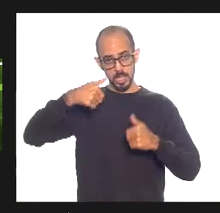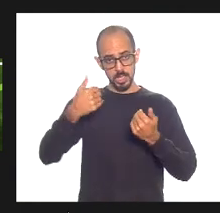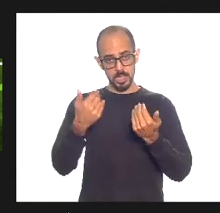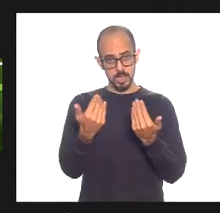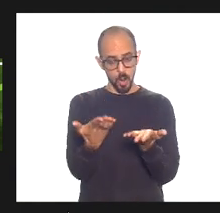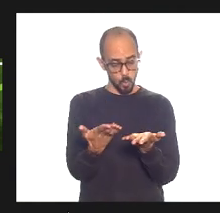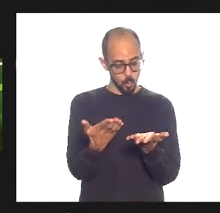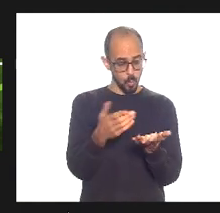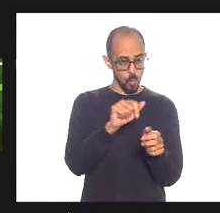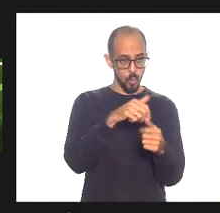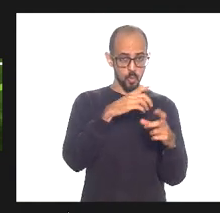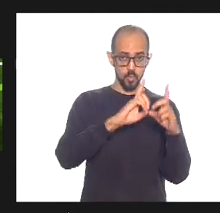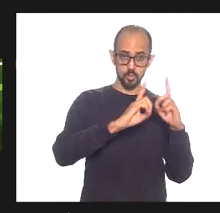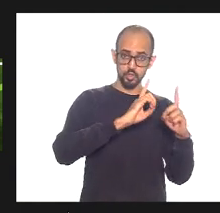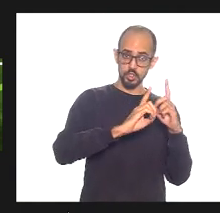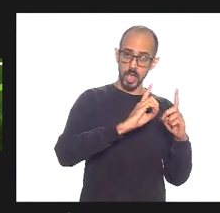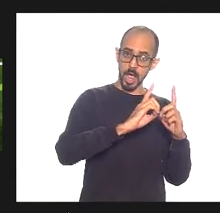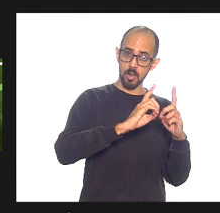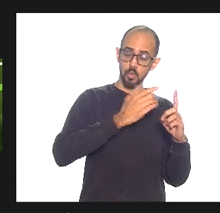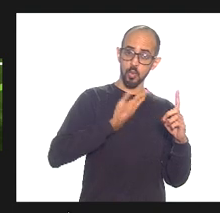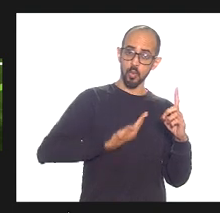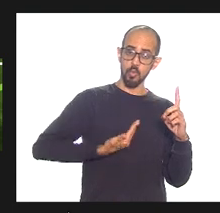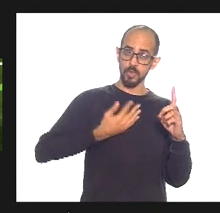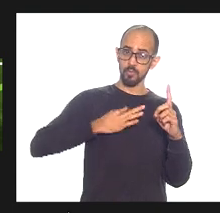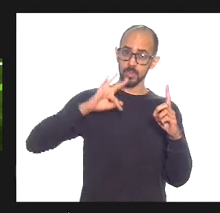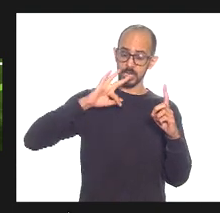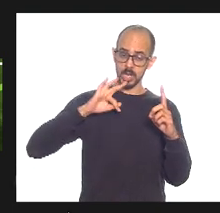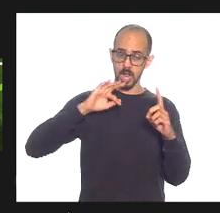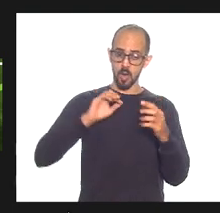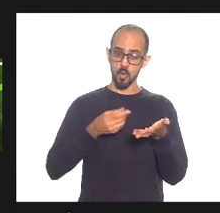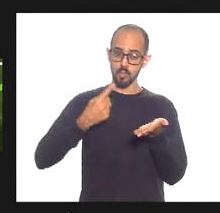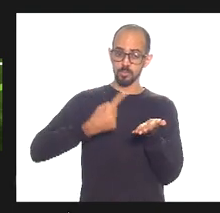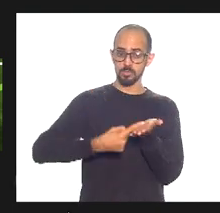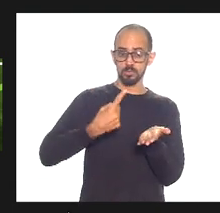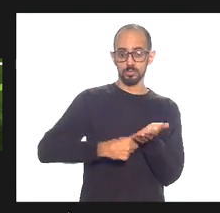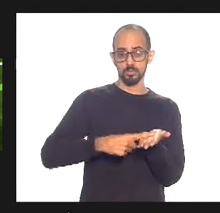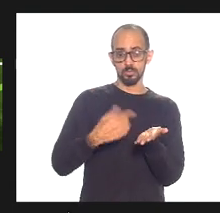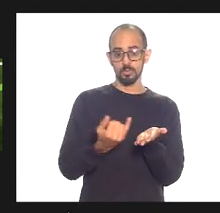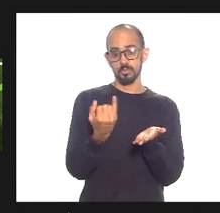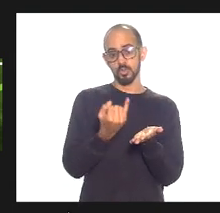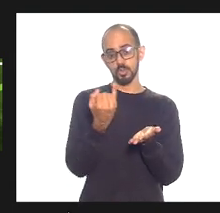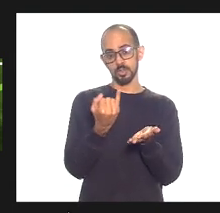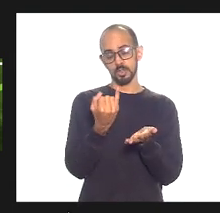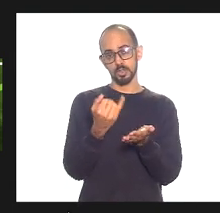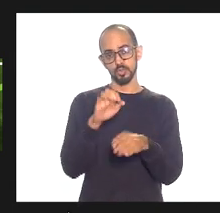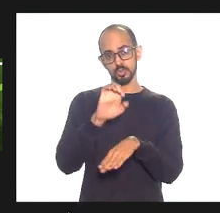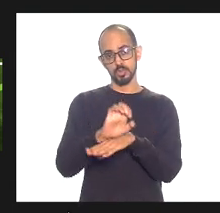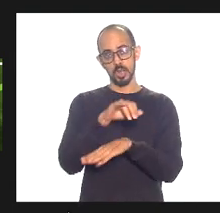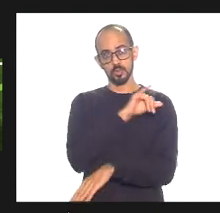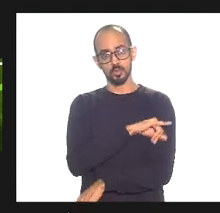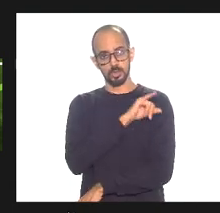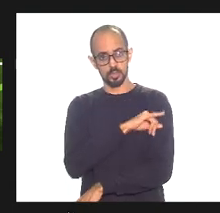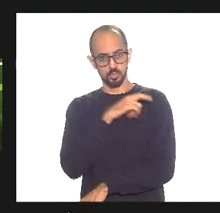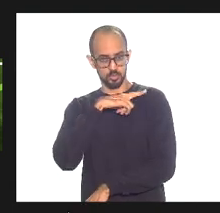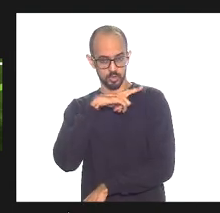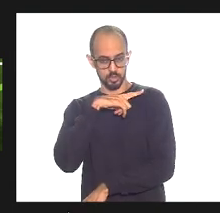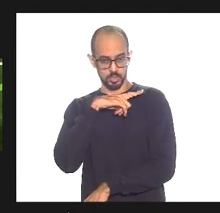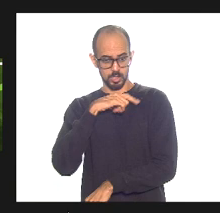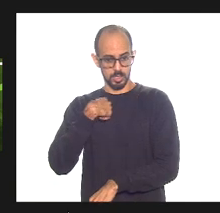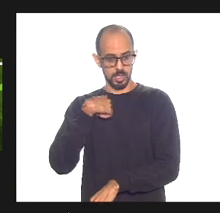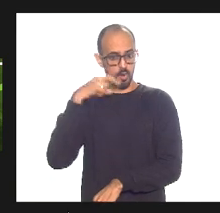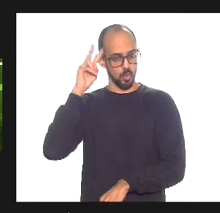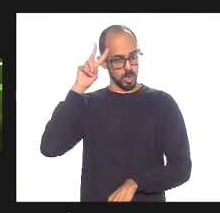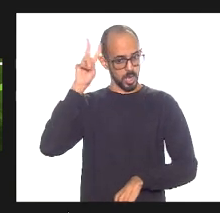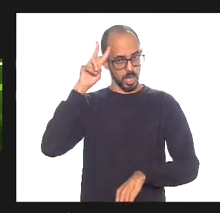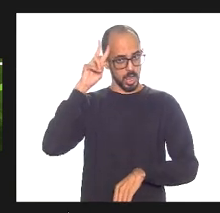o governo federal estabeleceu a importância que o Rio de Janeiro tinha de entrar no regime de recuperação fiscal e eu me lembro a